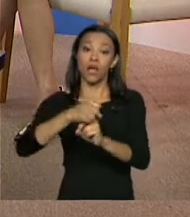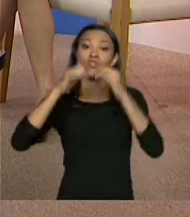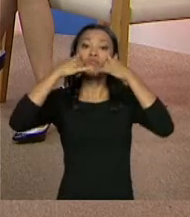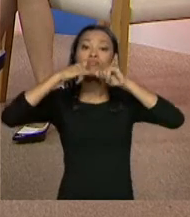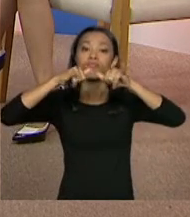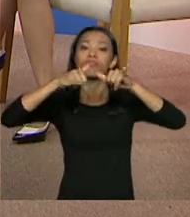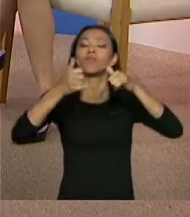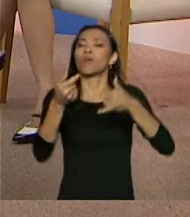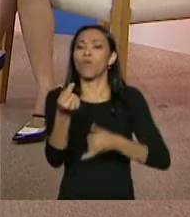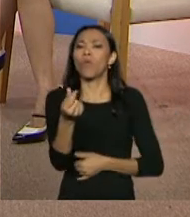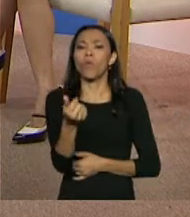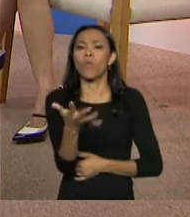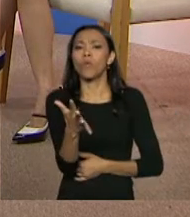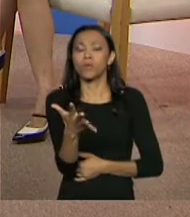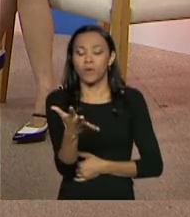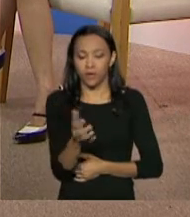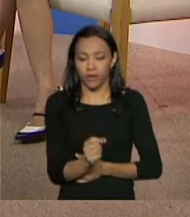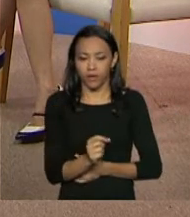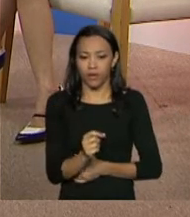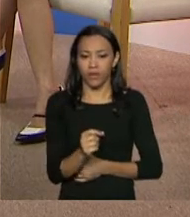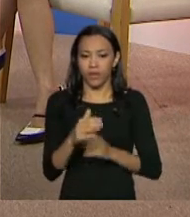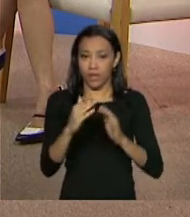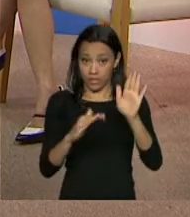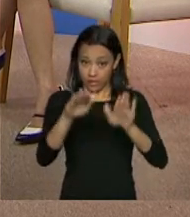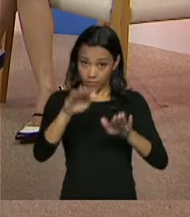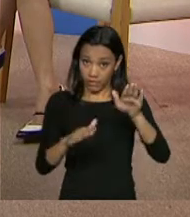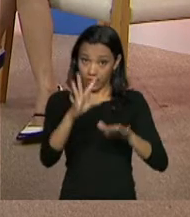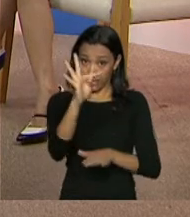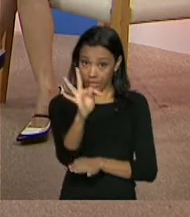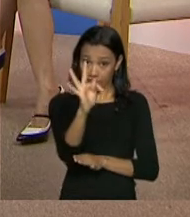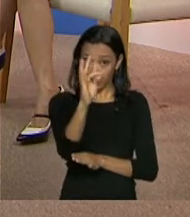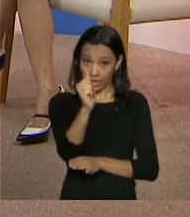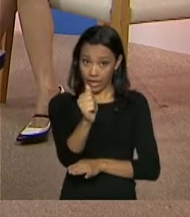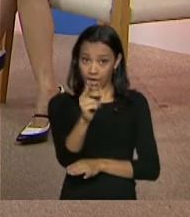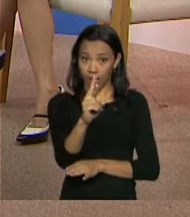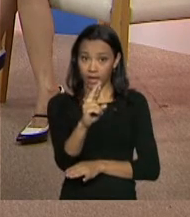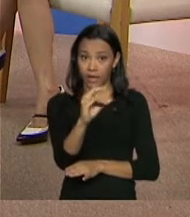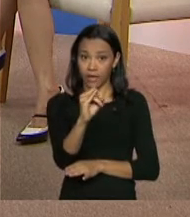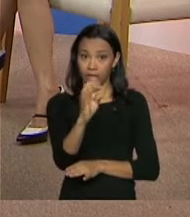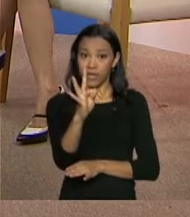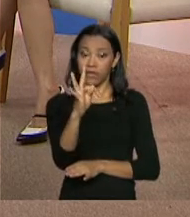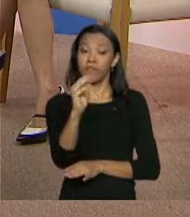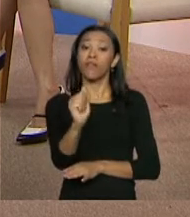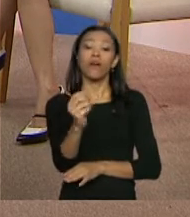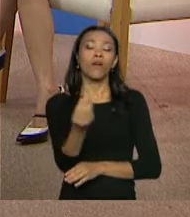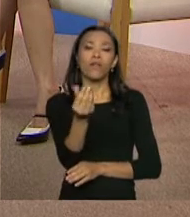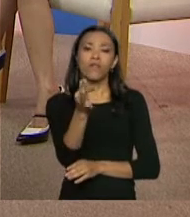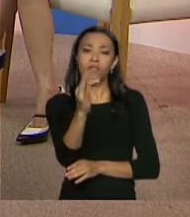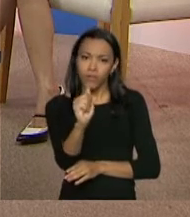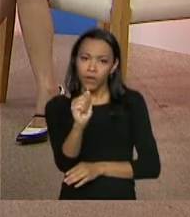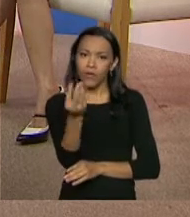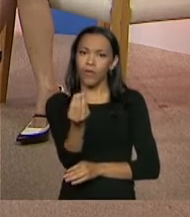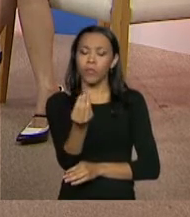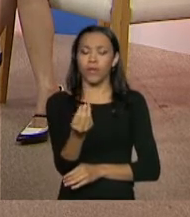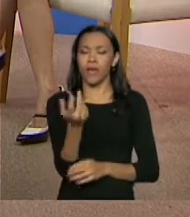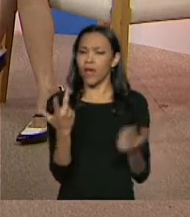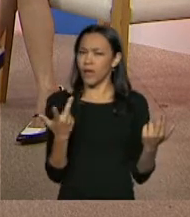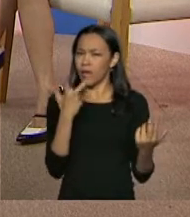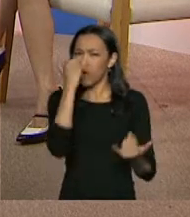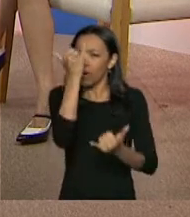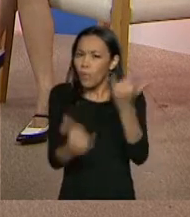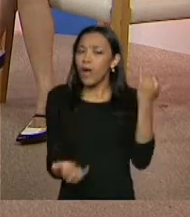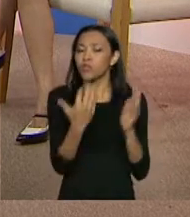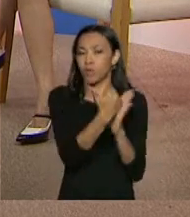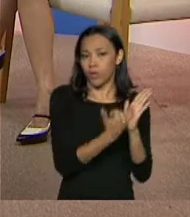energia elétrica vai ser... A lógica, no caso da tarifa, é meio um pouco a mesma da questão do Minha Casa Minha Vida. Só que é assim, geralmente a pessoa